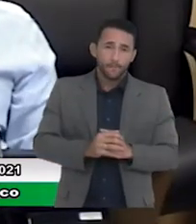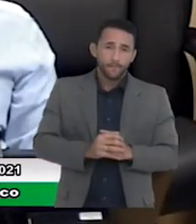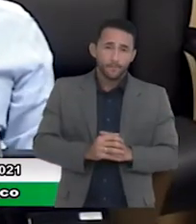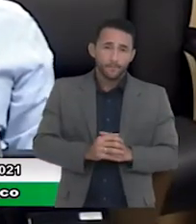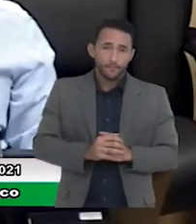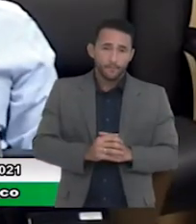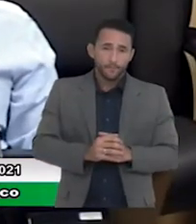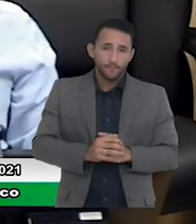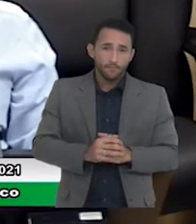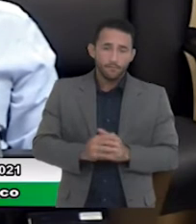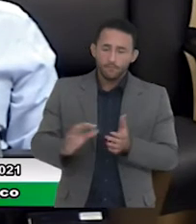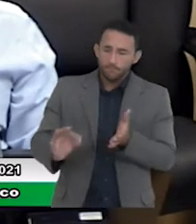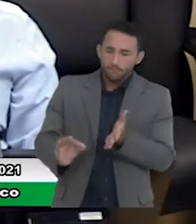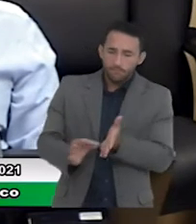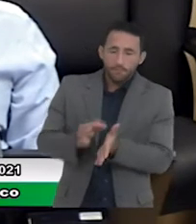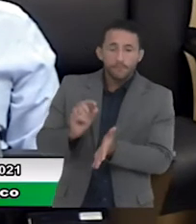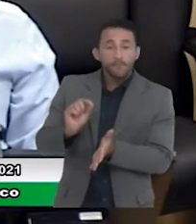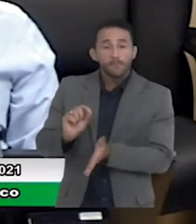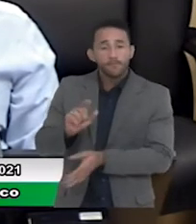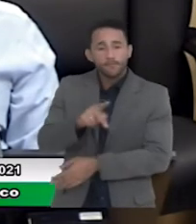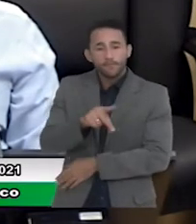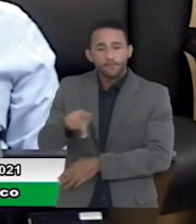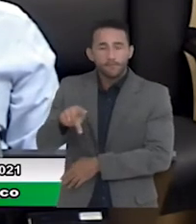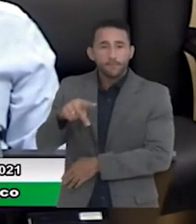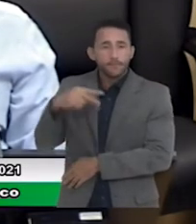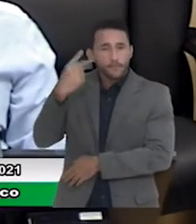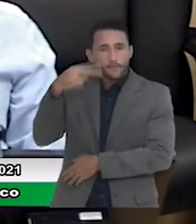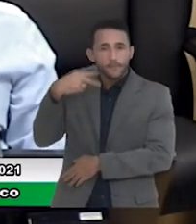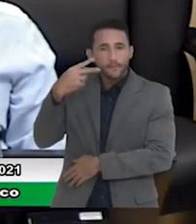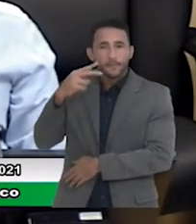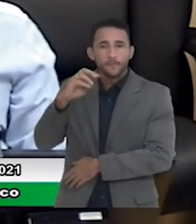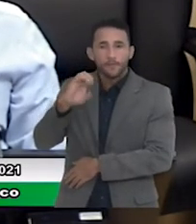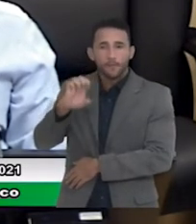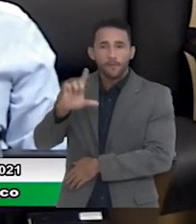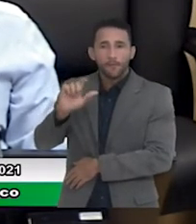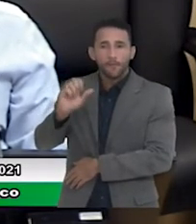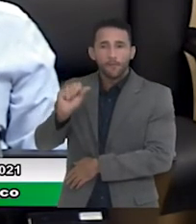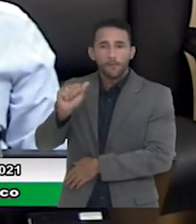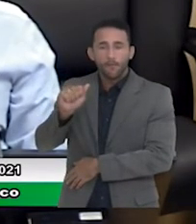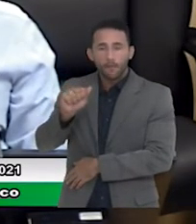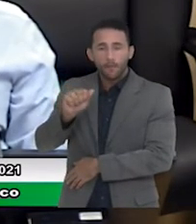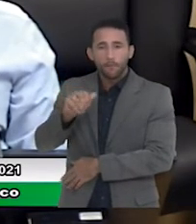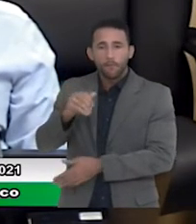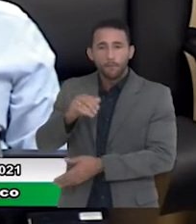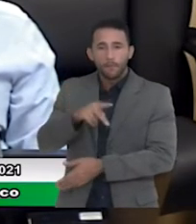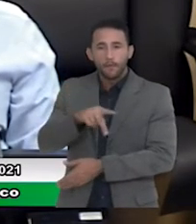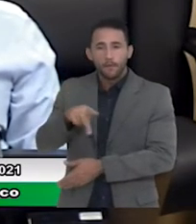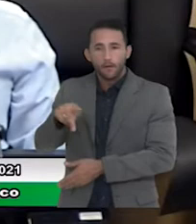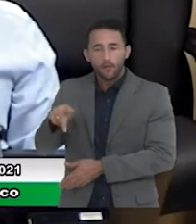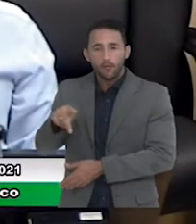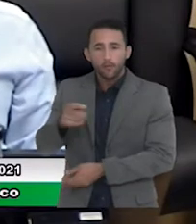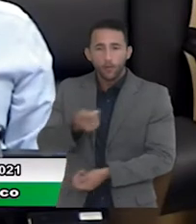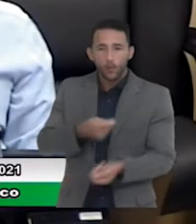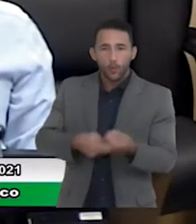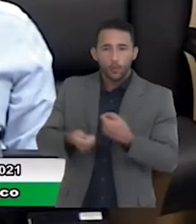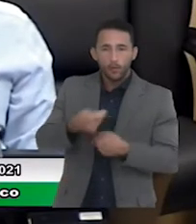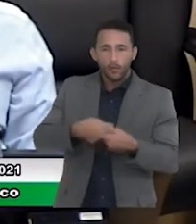Assinado, a vereadora Elza Oliveira, presidente da Comissão de Economia e Finanças.